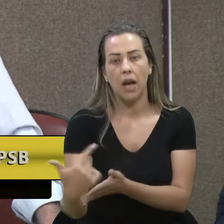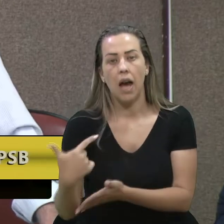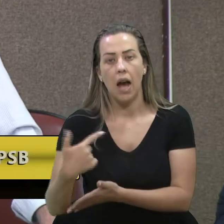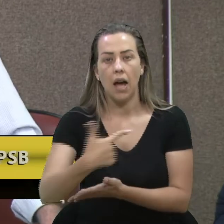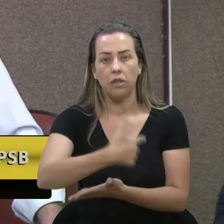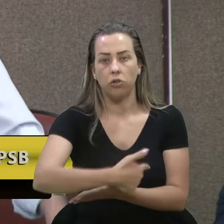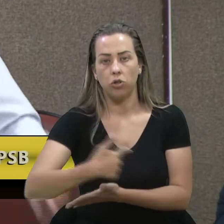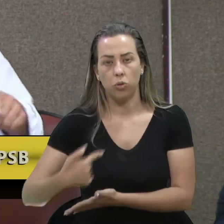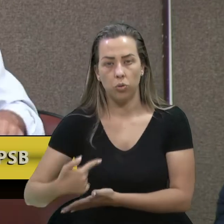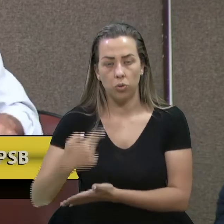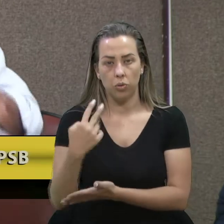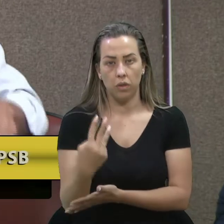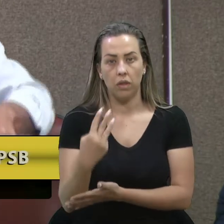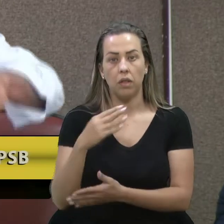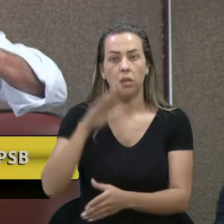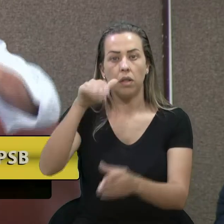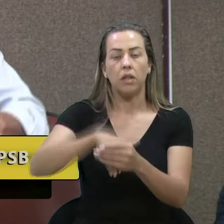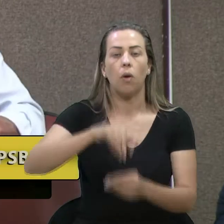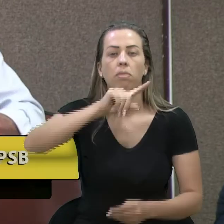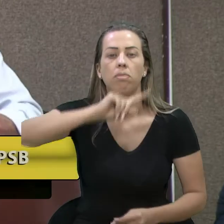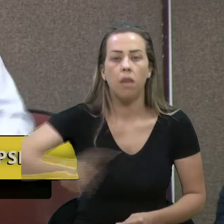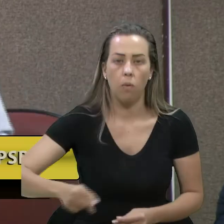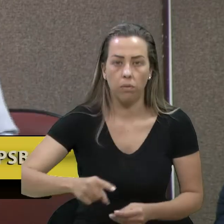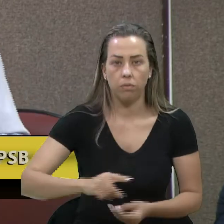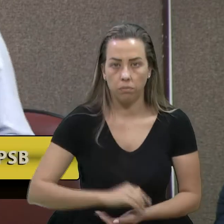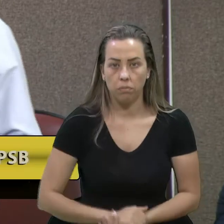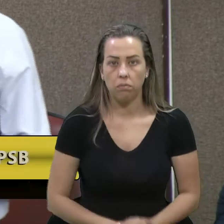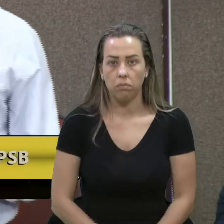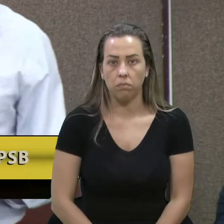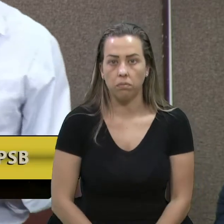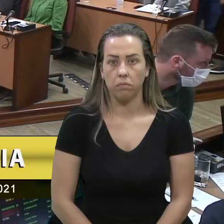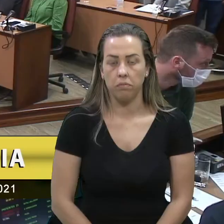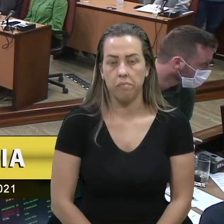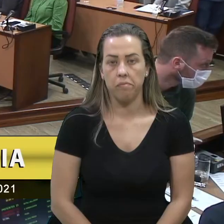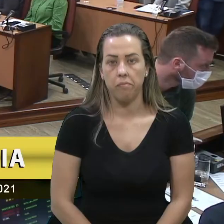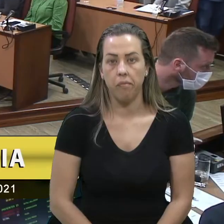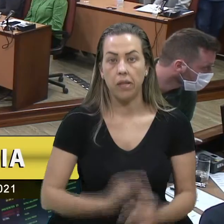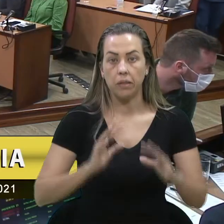vezes. O meu voto vai ser não. Obrigado. Obrigado. Obrigado. Obrigado. Obrigado.